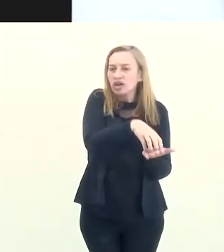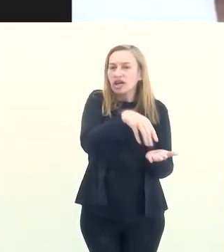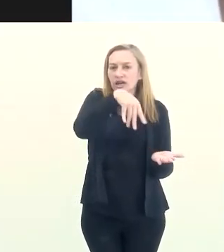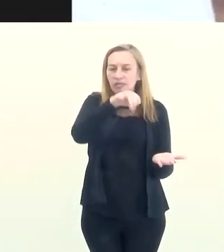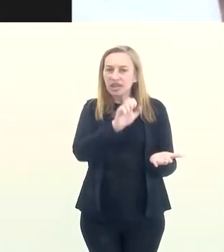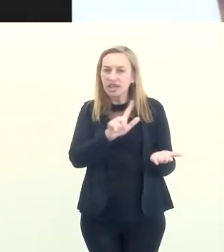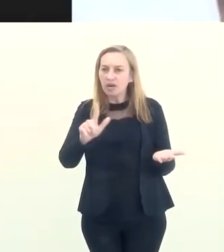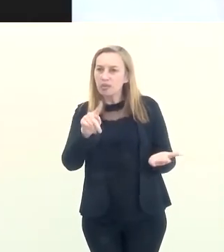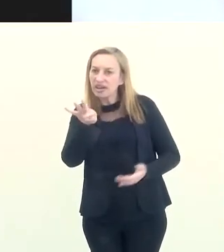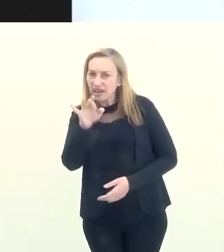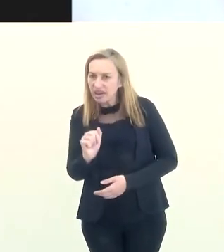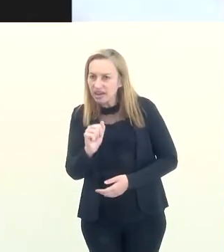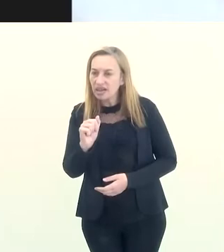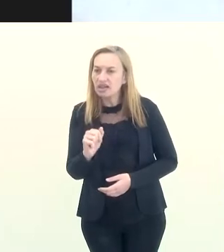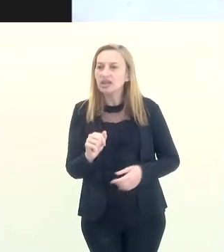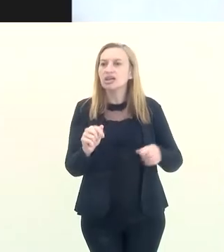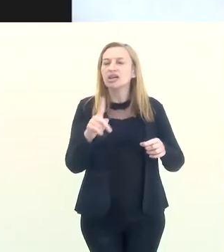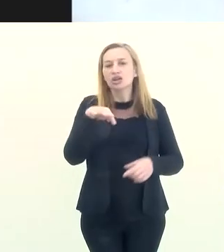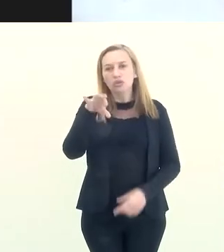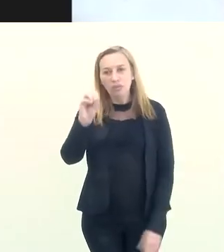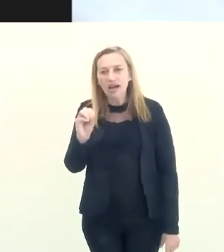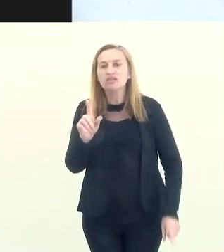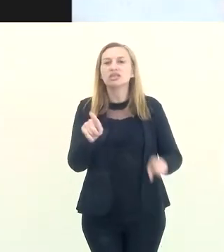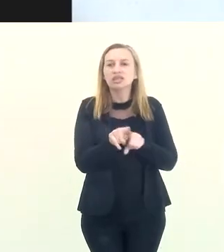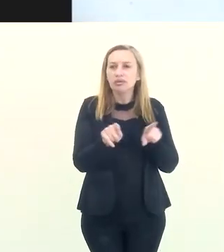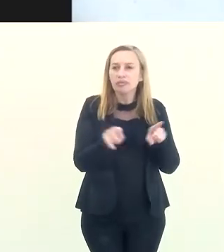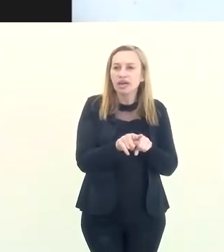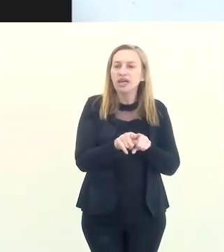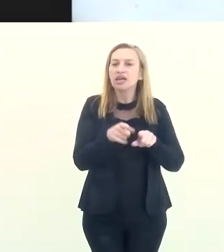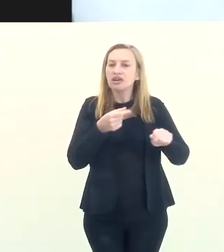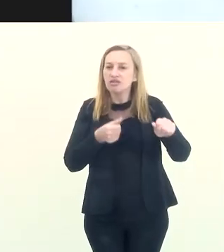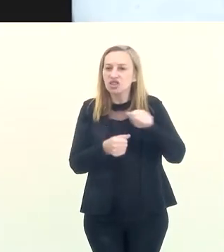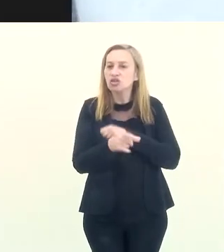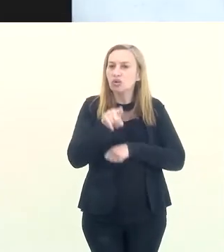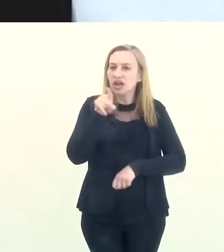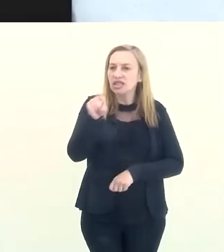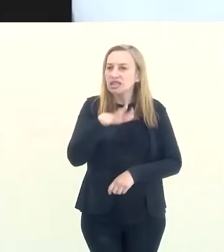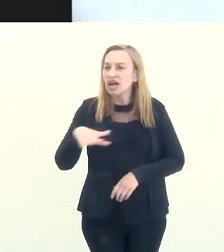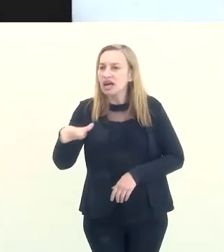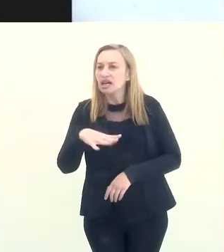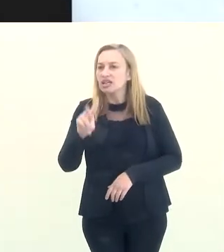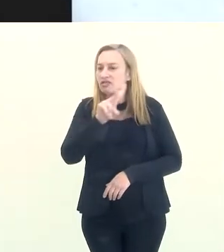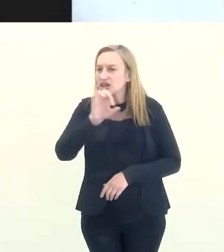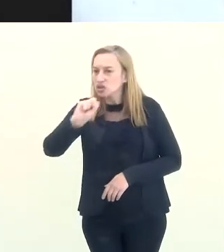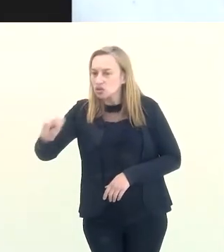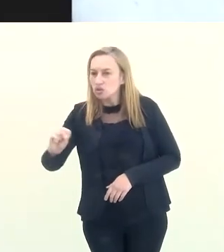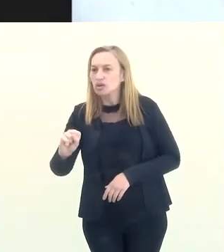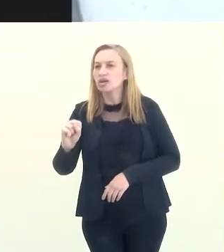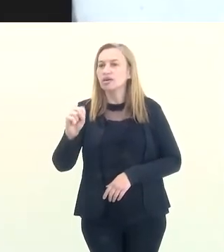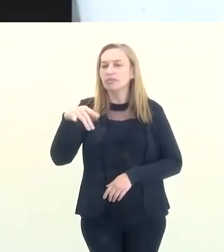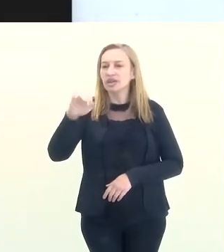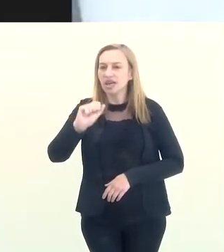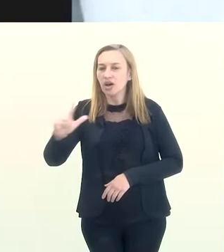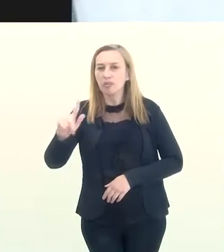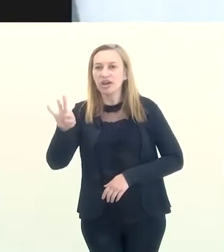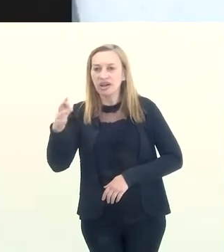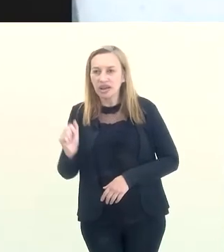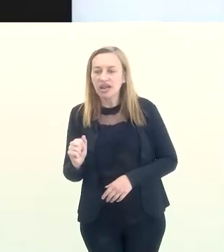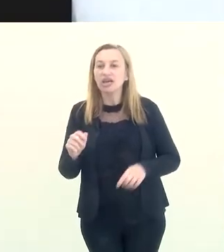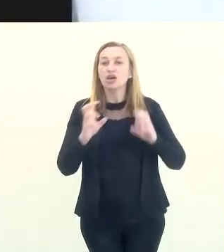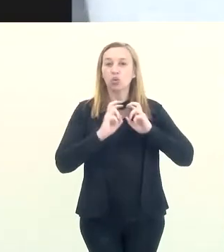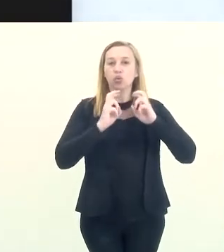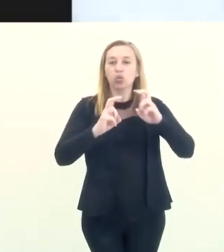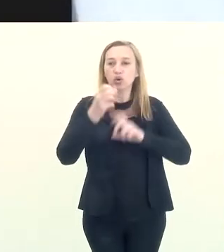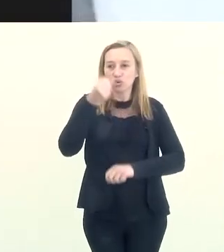em Miguel Pereira. E o Márcio, que também é investidor ali da área de Vassouras, em Miguel Pereira.